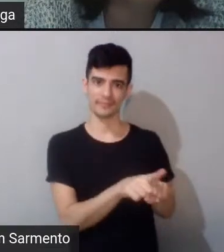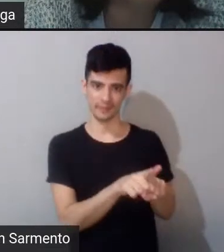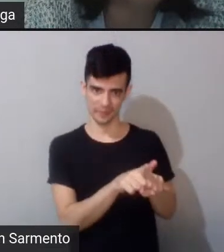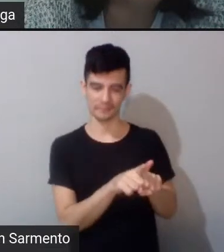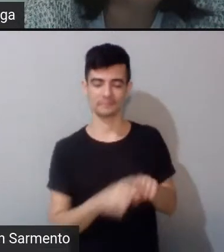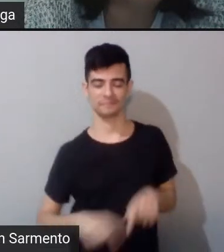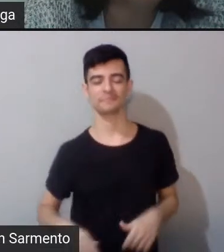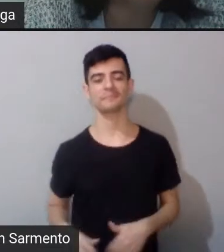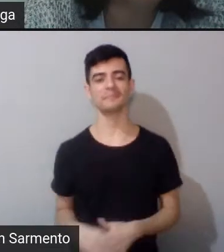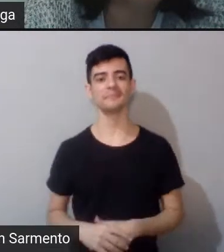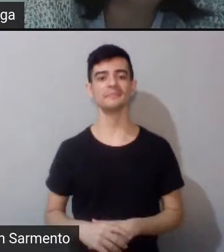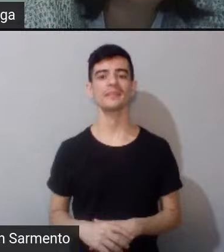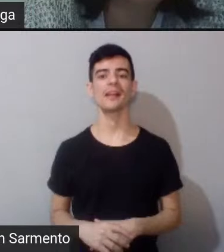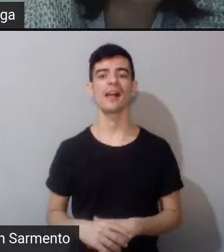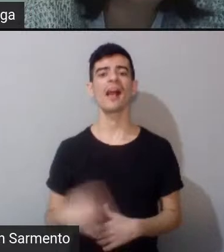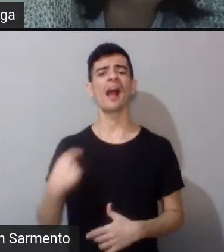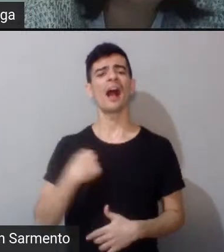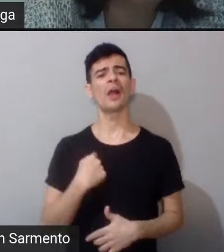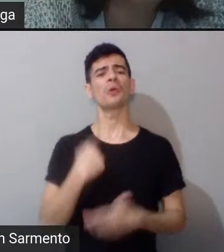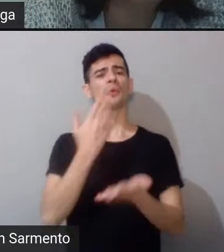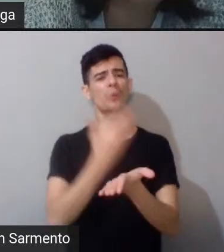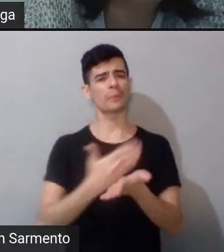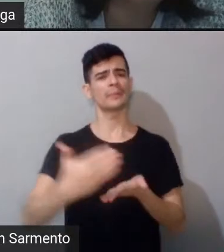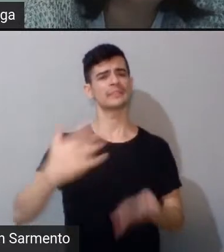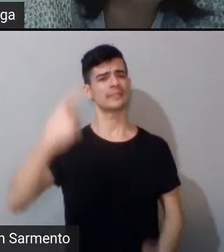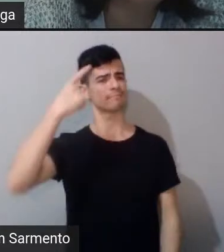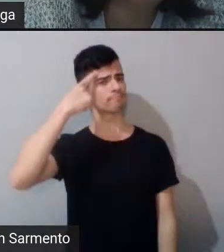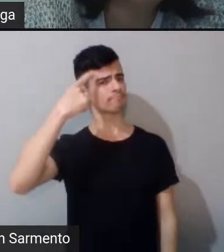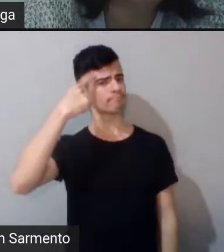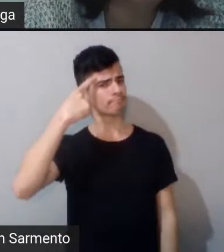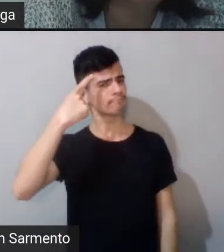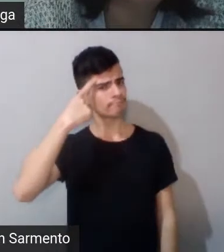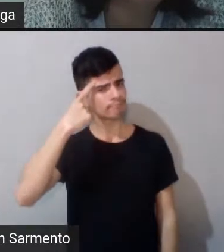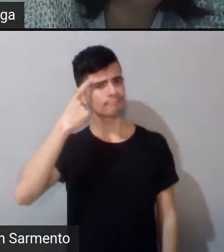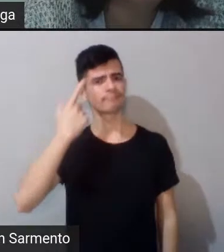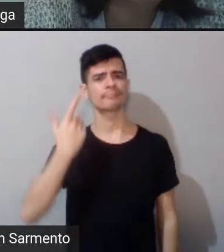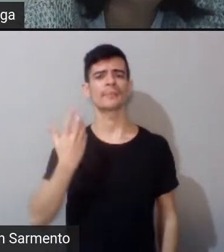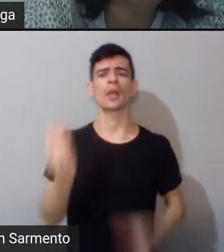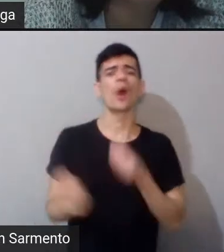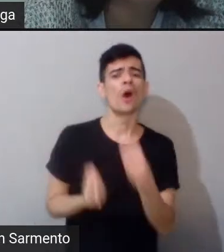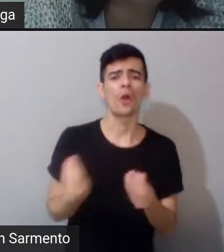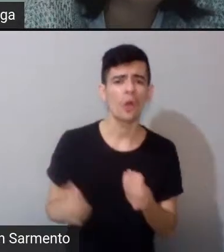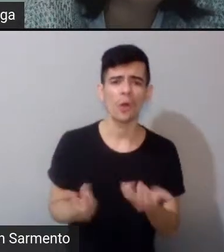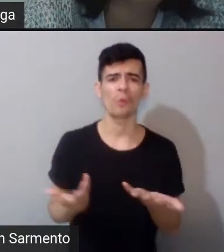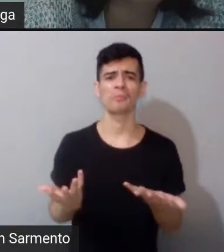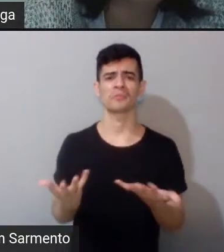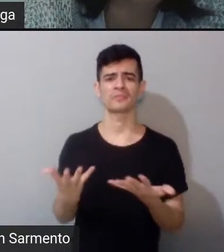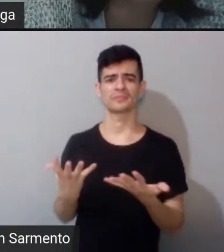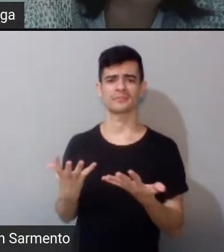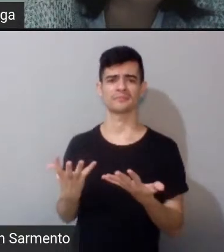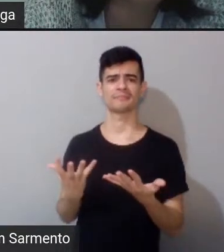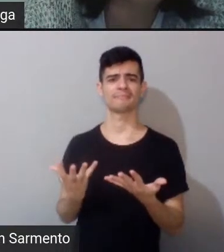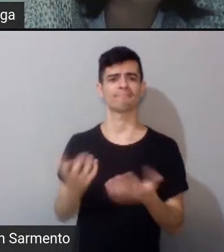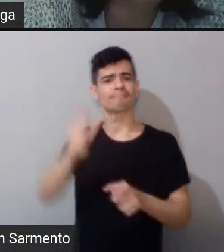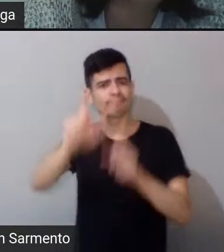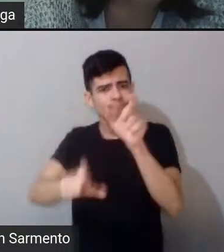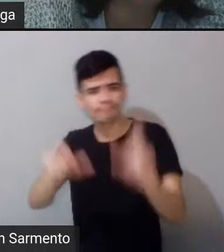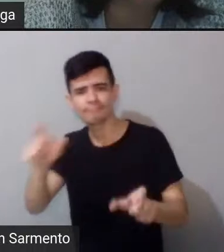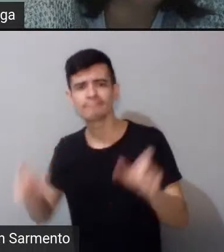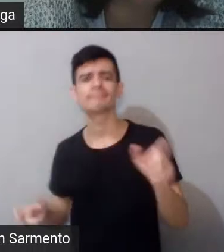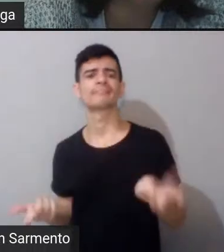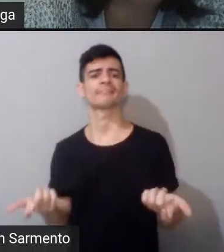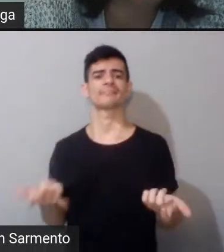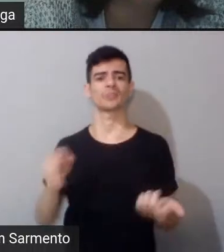E aí eu comecei a pensar sobre isso, pensar como é que, como é que era a formação desse sujeito, desse sujeito simbólico, desse coletivo